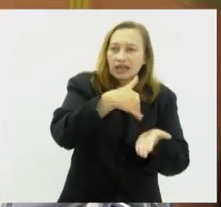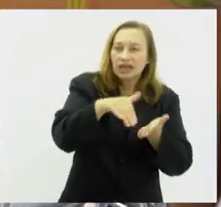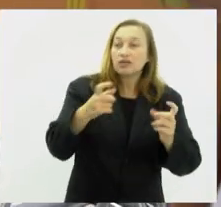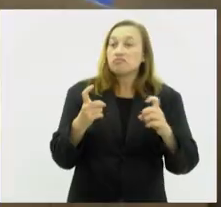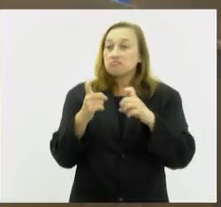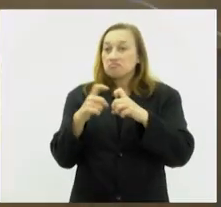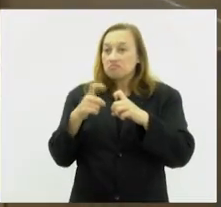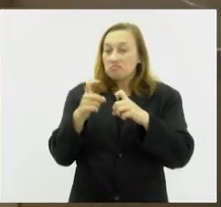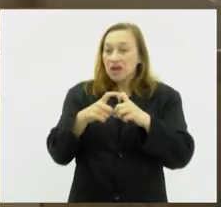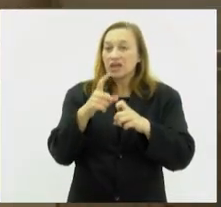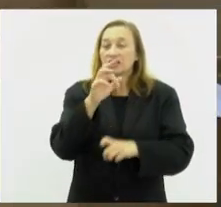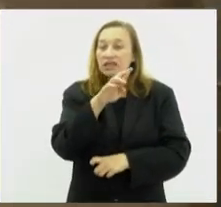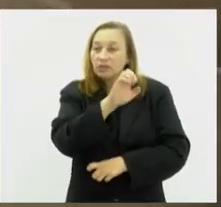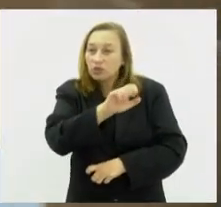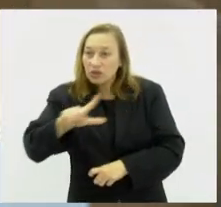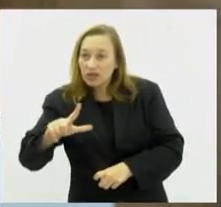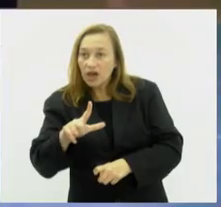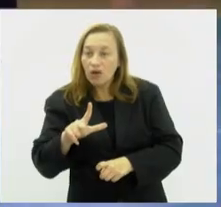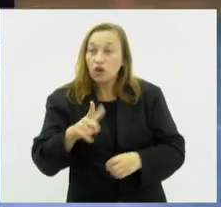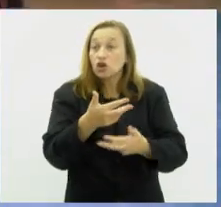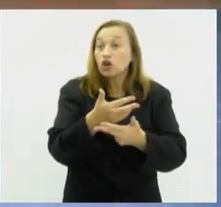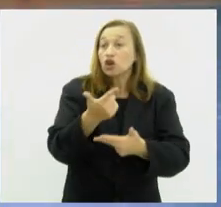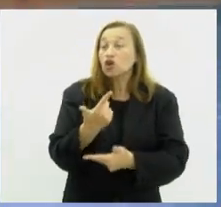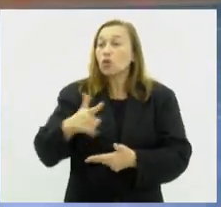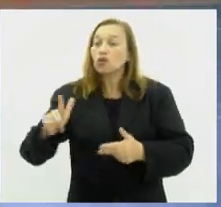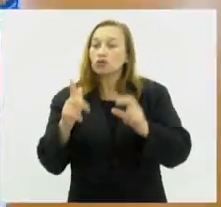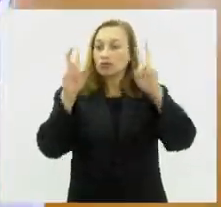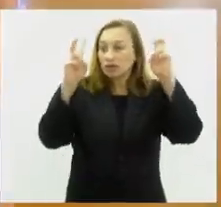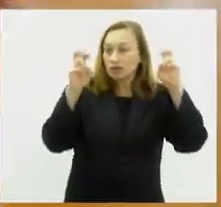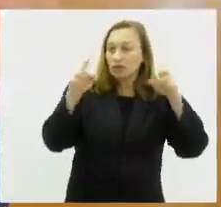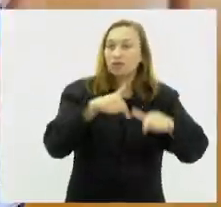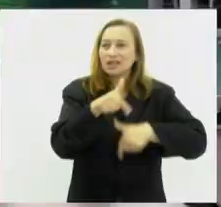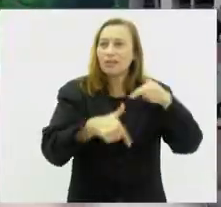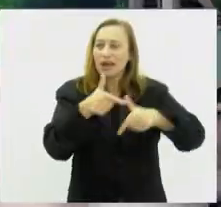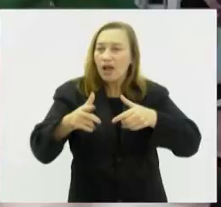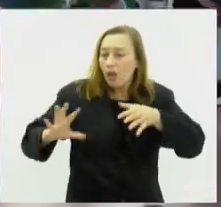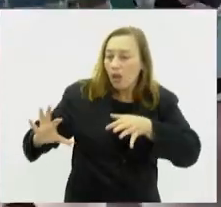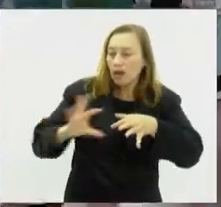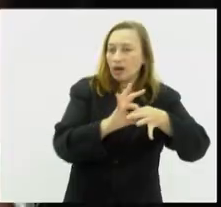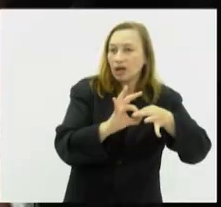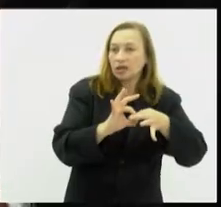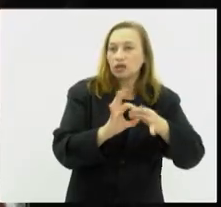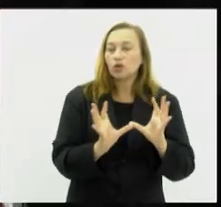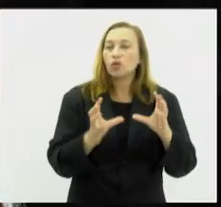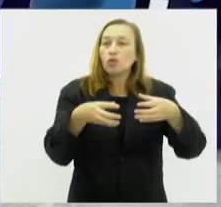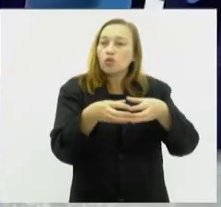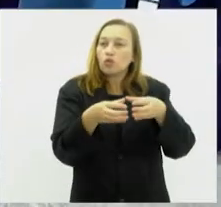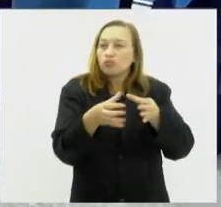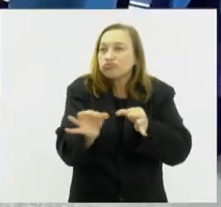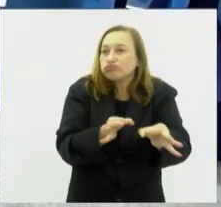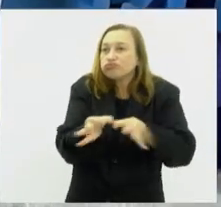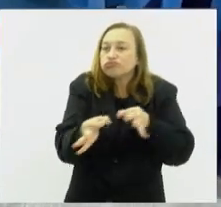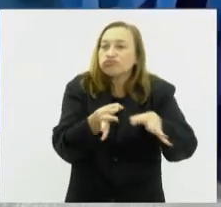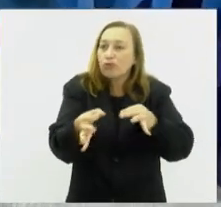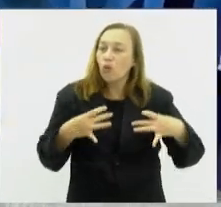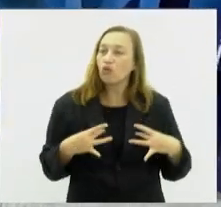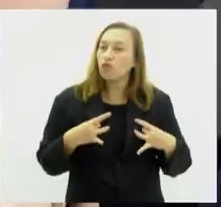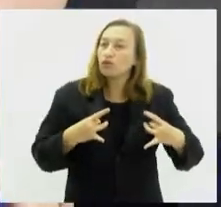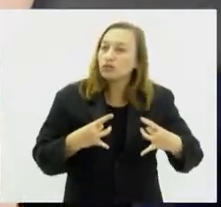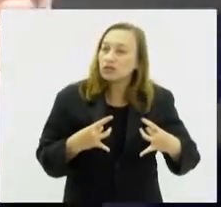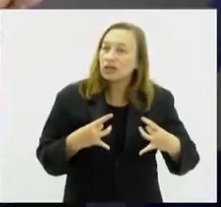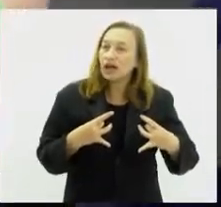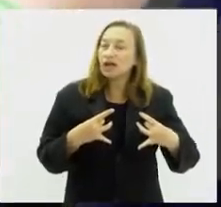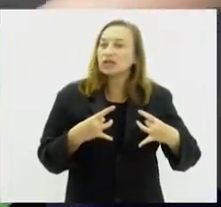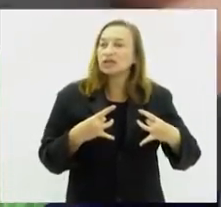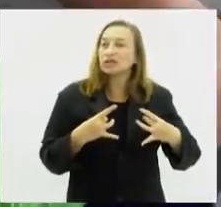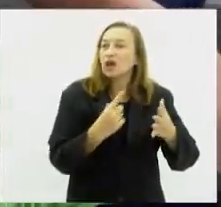cerimonial, almoxarifado, entre outros. Além de trabalharem integrados com o comitê organizador, os voluntários possuem alguns benefícios e